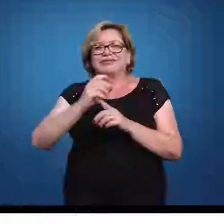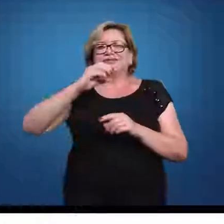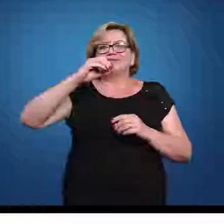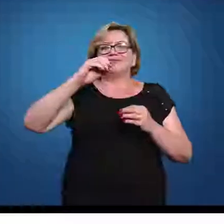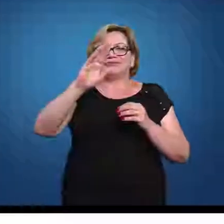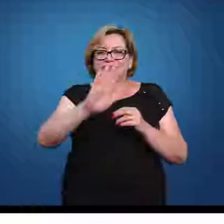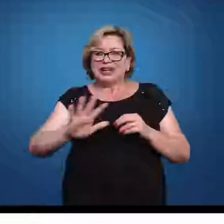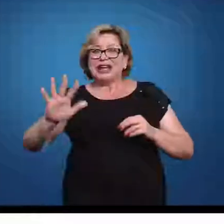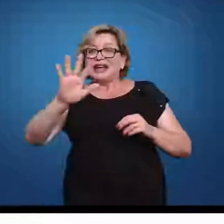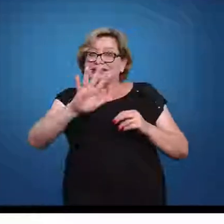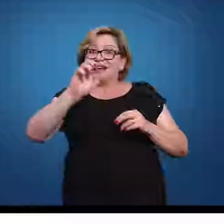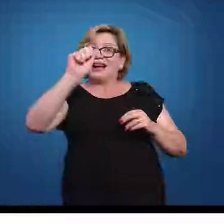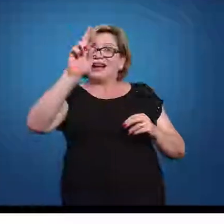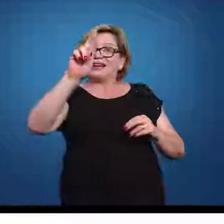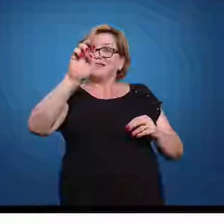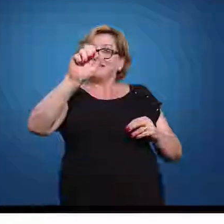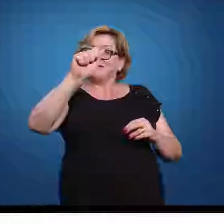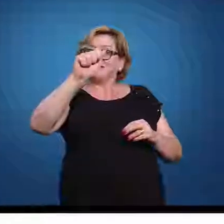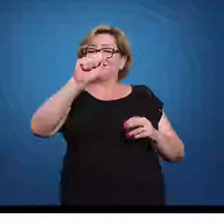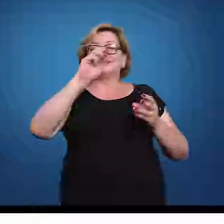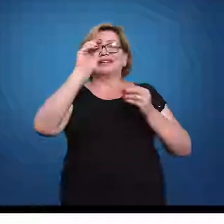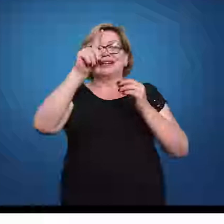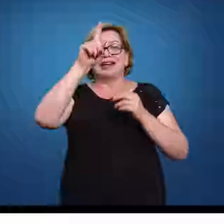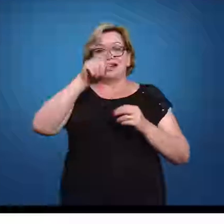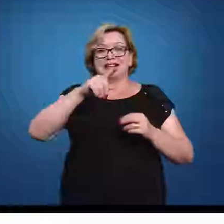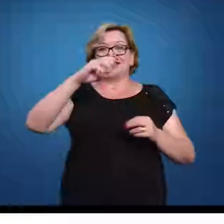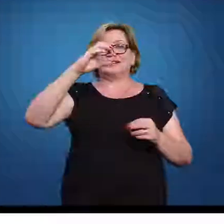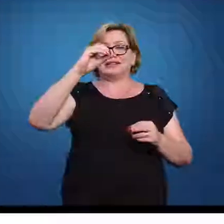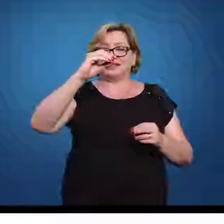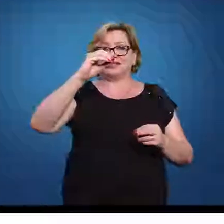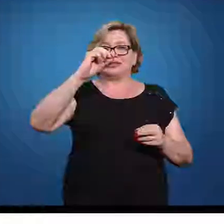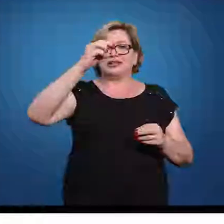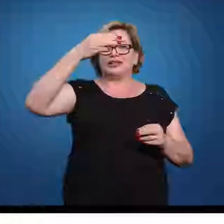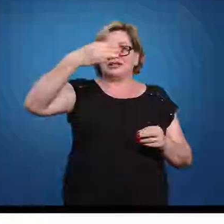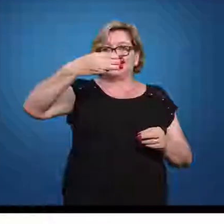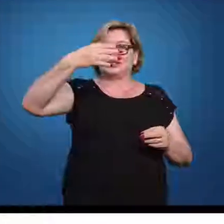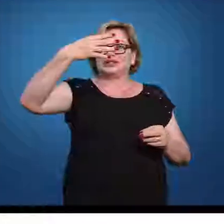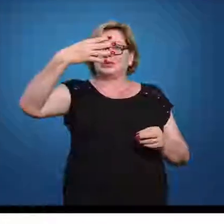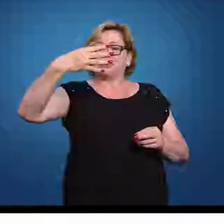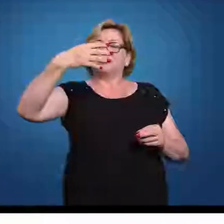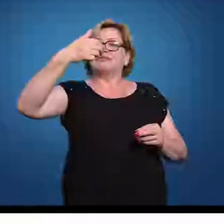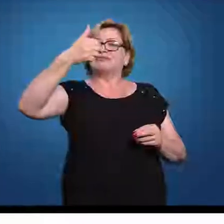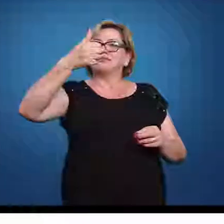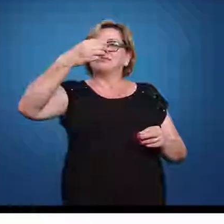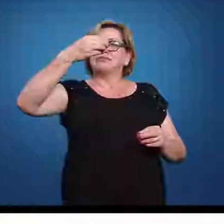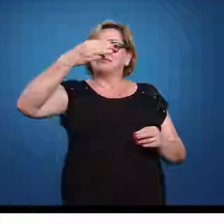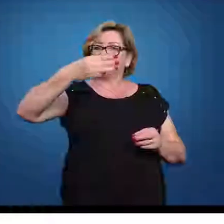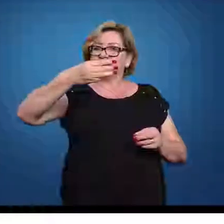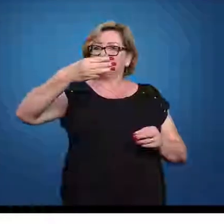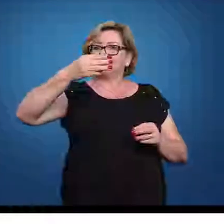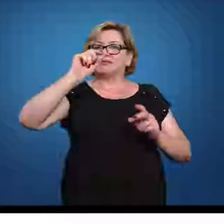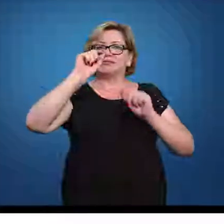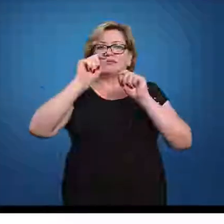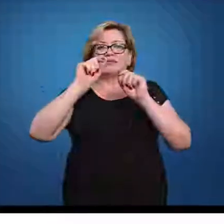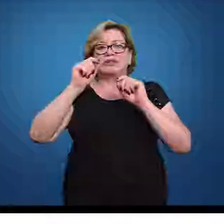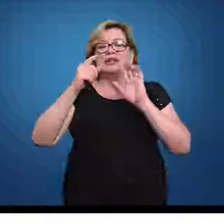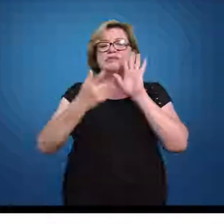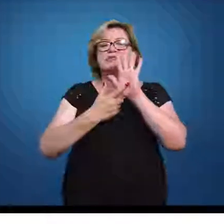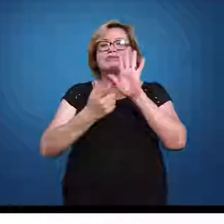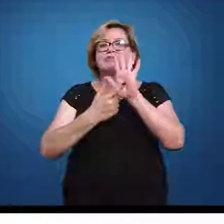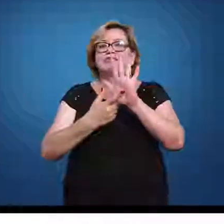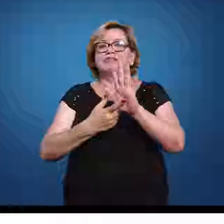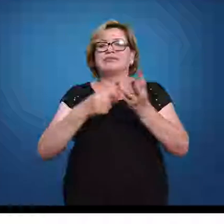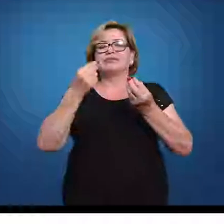aquela área ali, que é exatamente 0,34,13. Então, o que que essa tabela